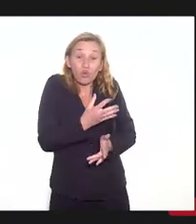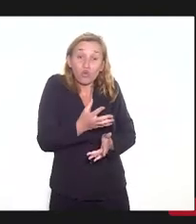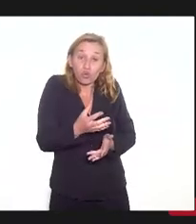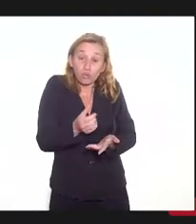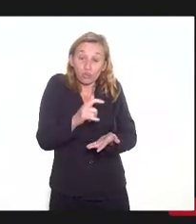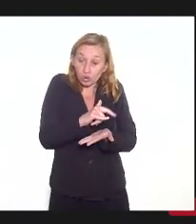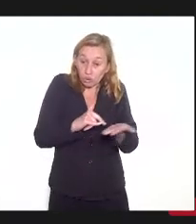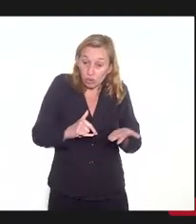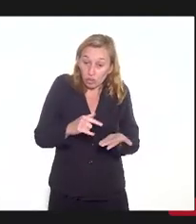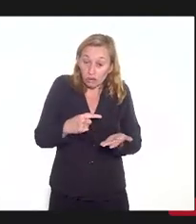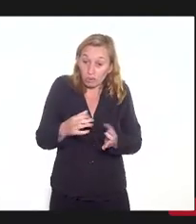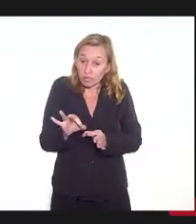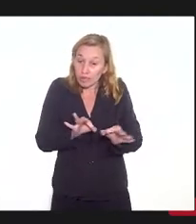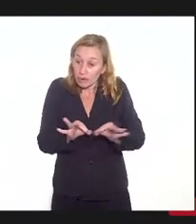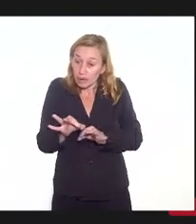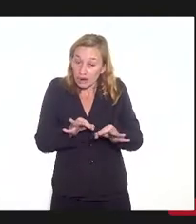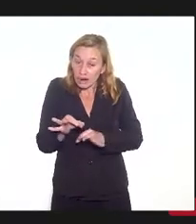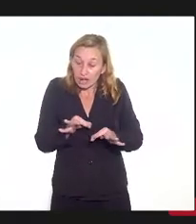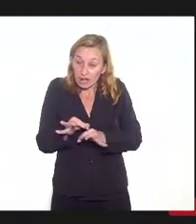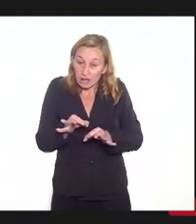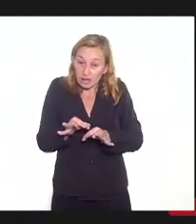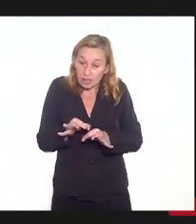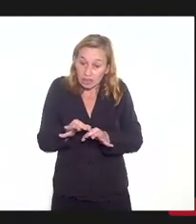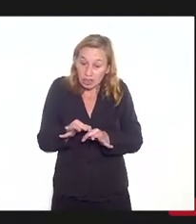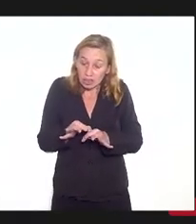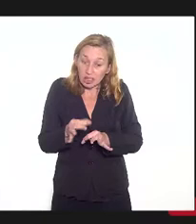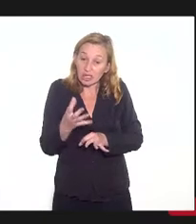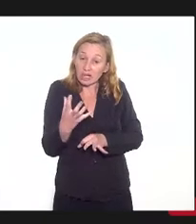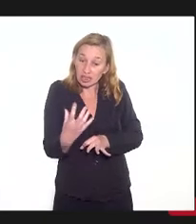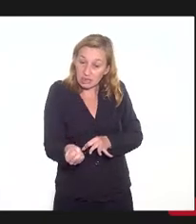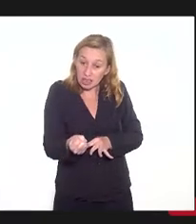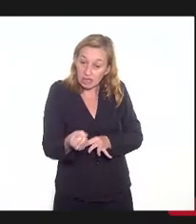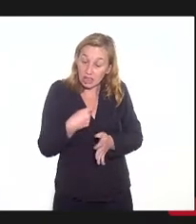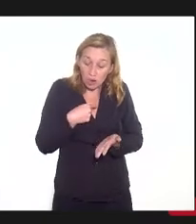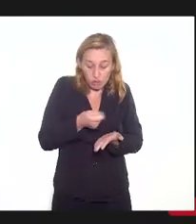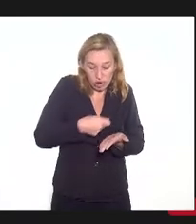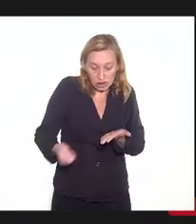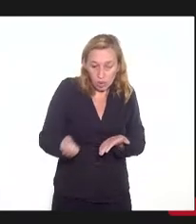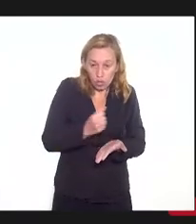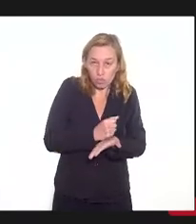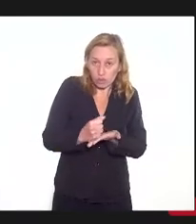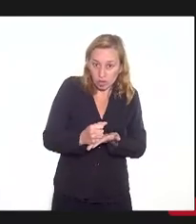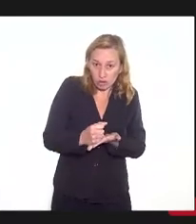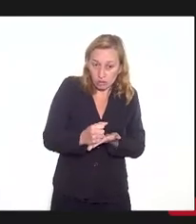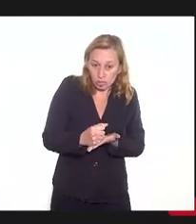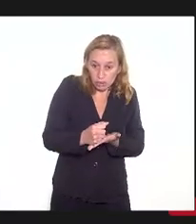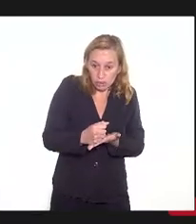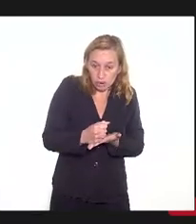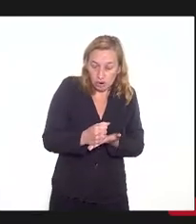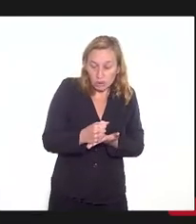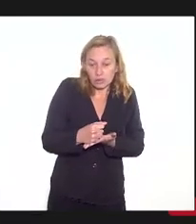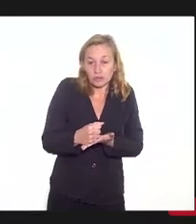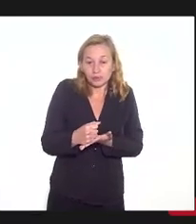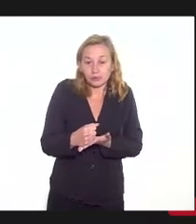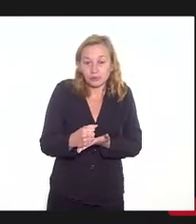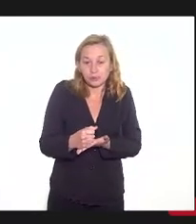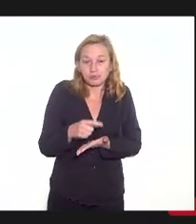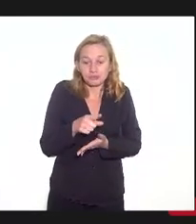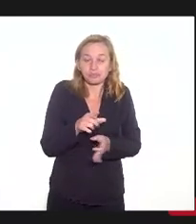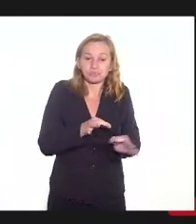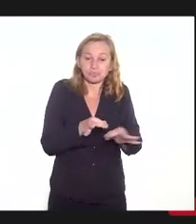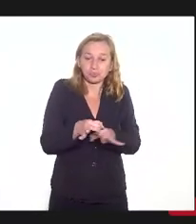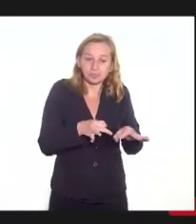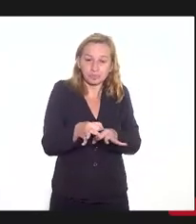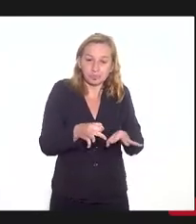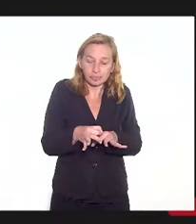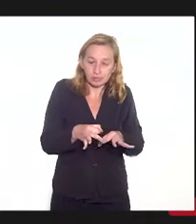para a gente preparar o plano, eles fazem o aceite e eu tenho que assinar um contrato para essa preparação